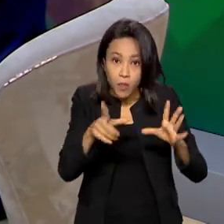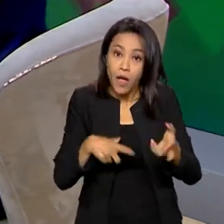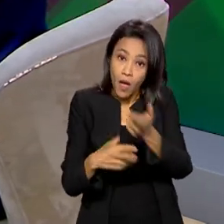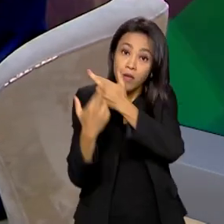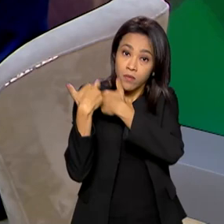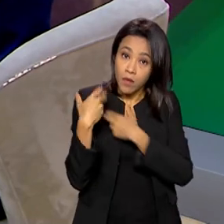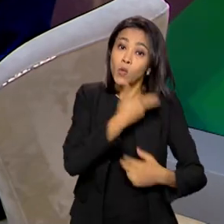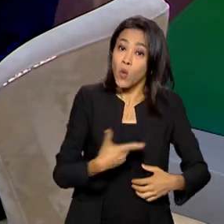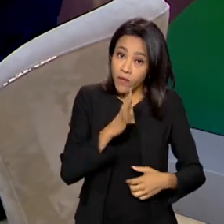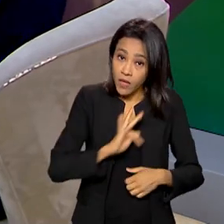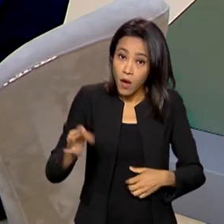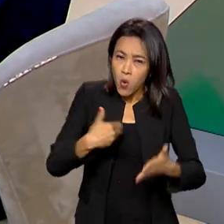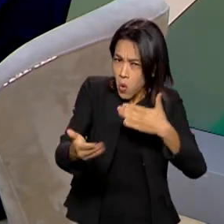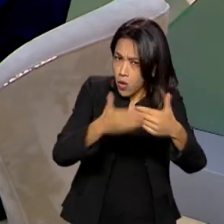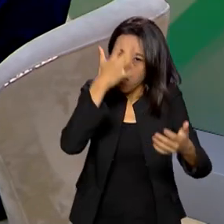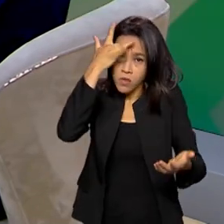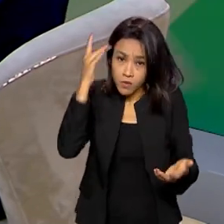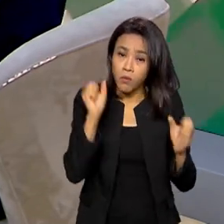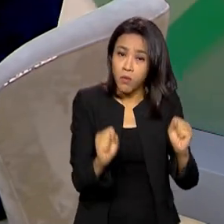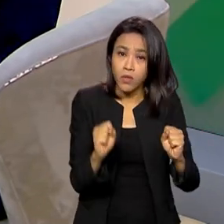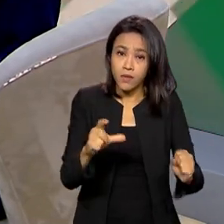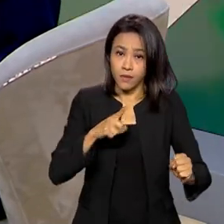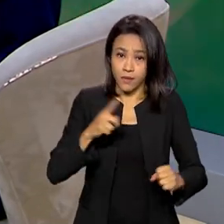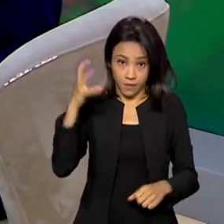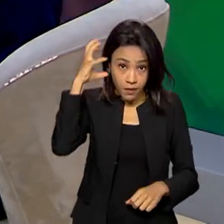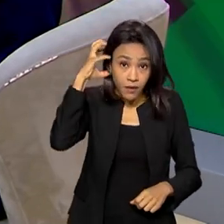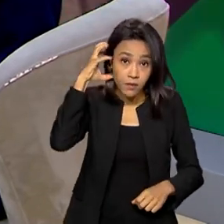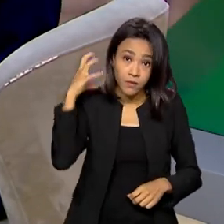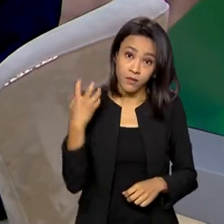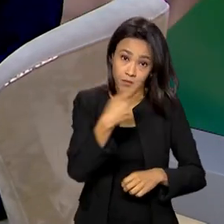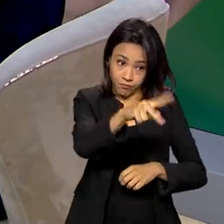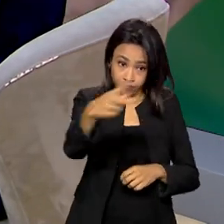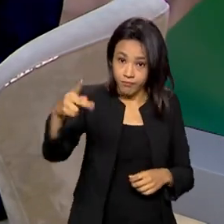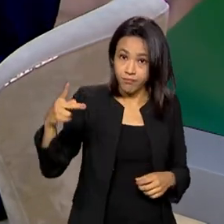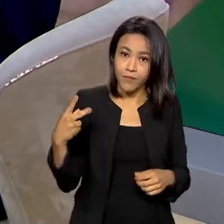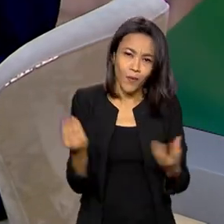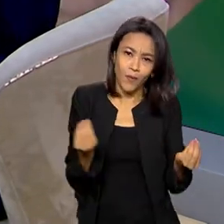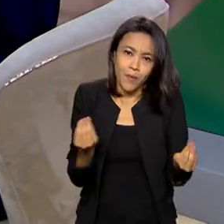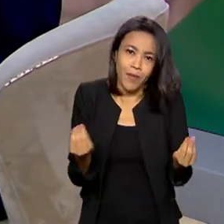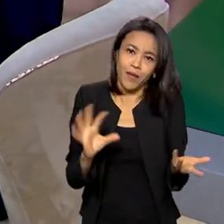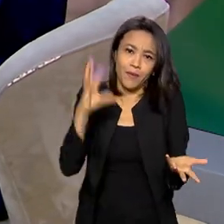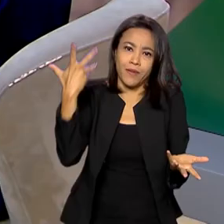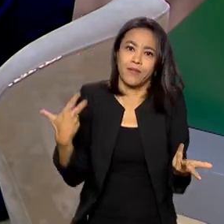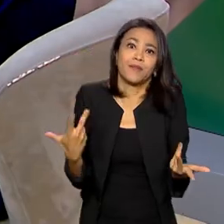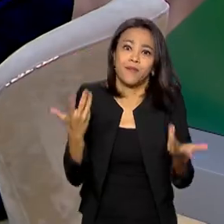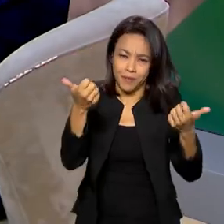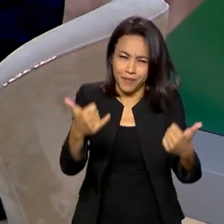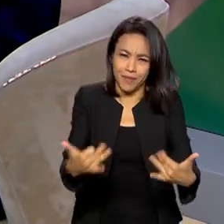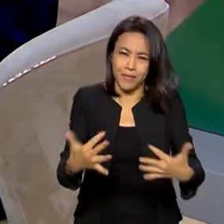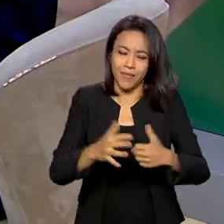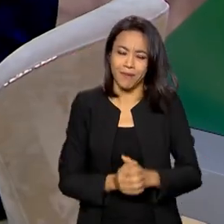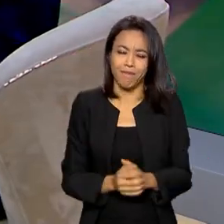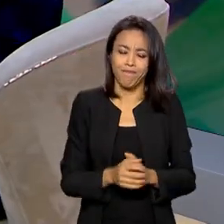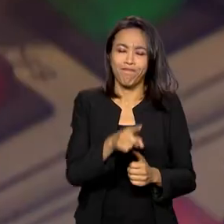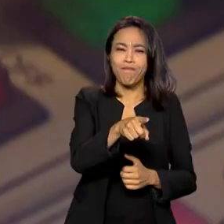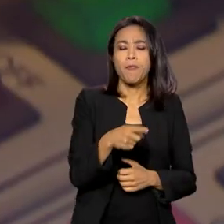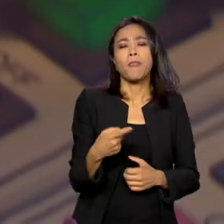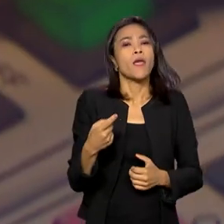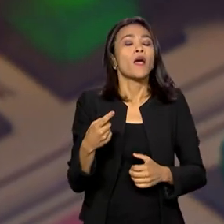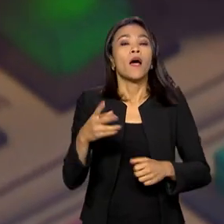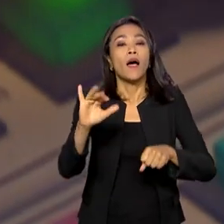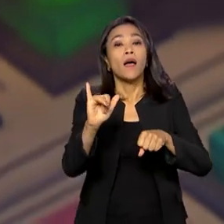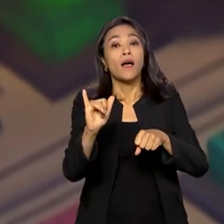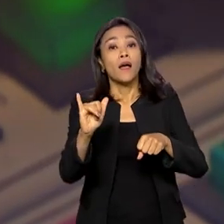conceder. Qualquer um pode ter um canal de rádio, secretário, como é que funciona? os leis de comunicação brasileiros